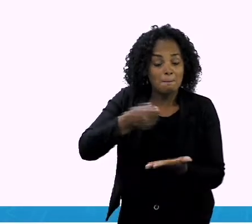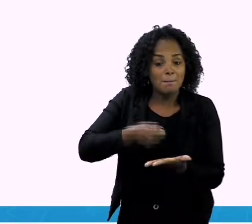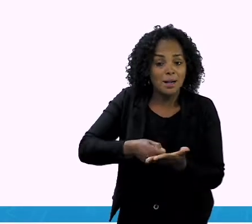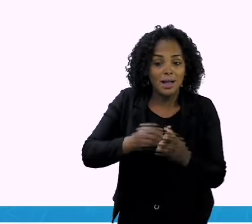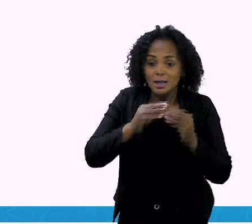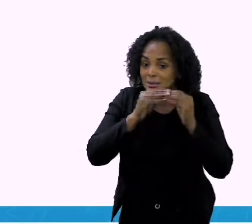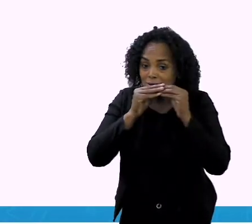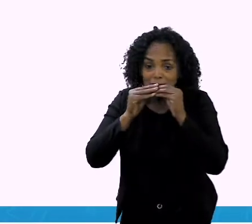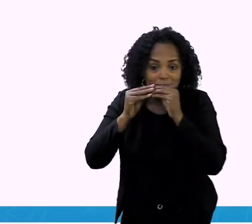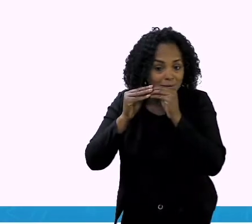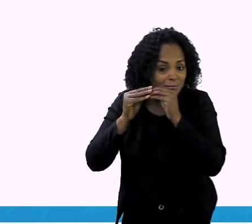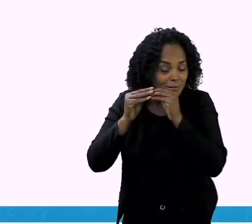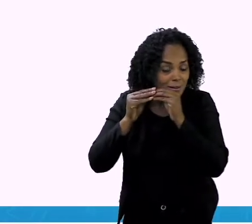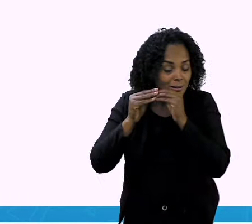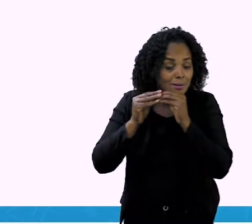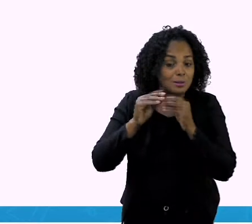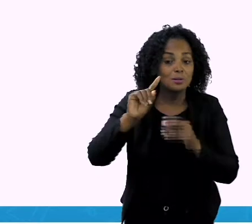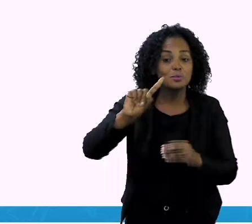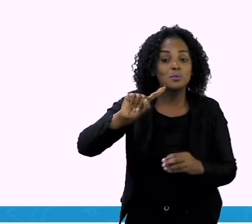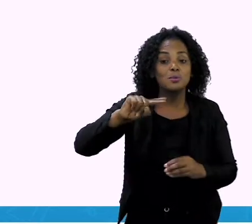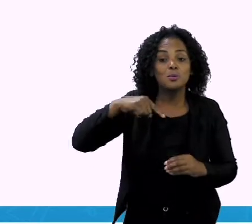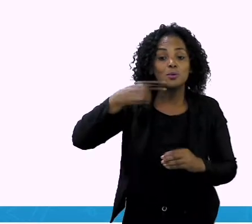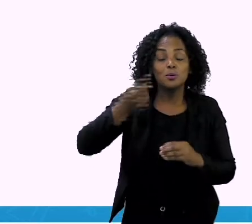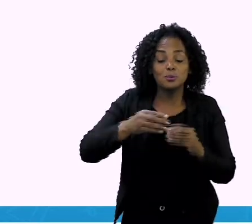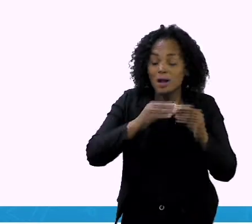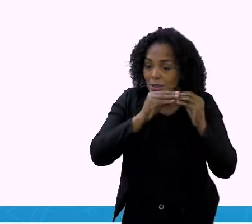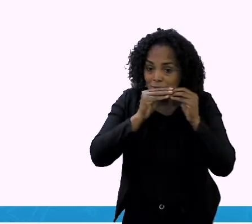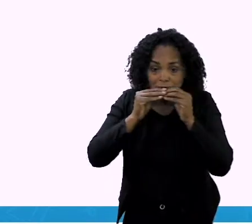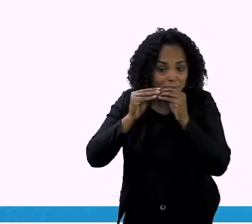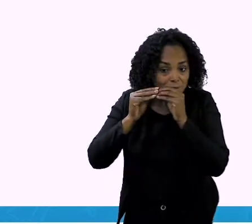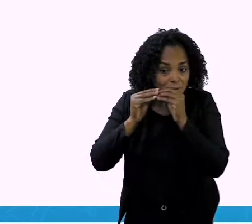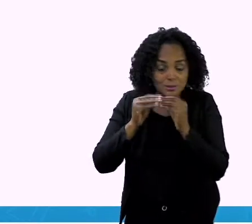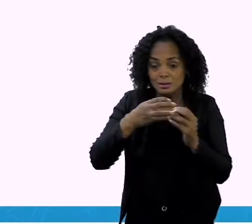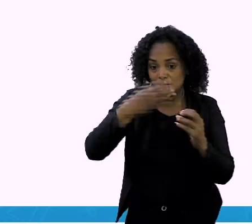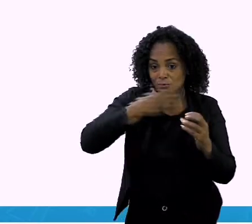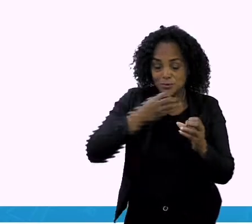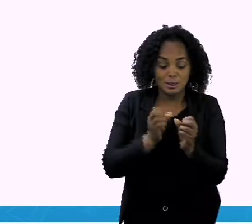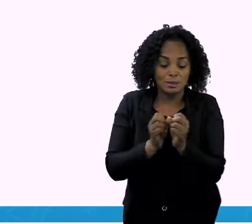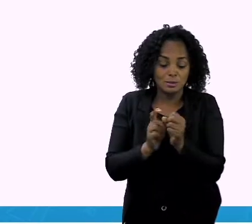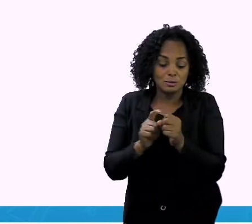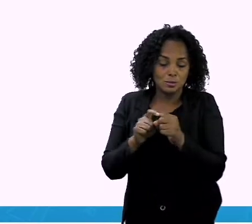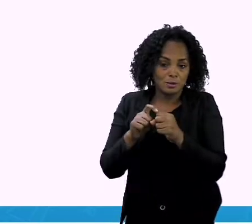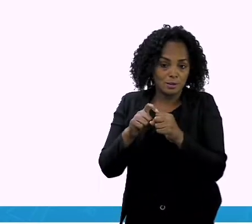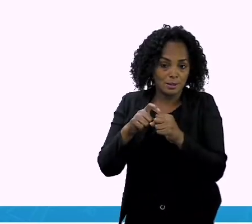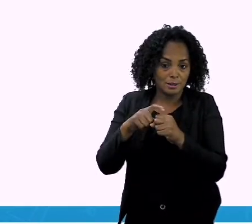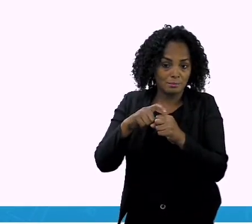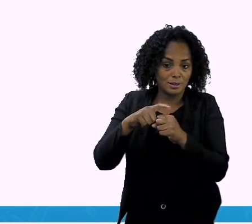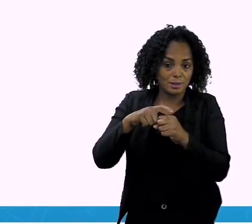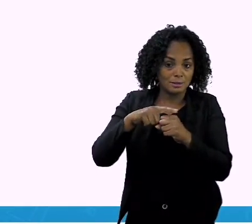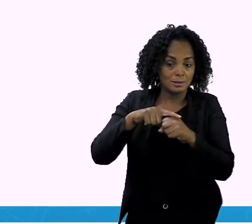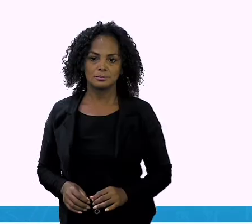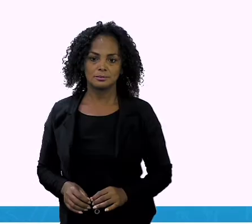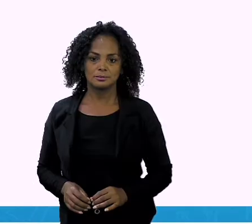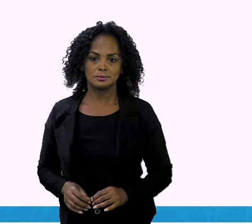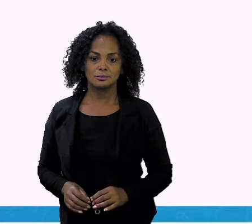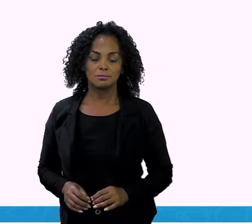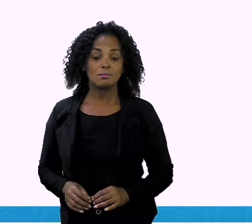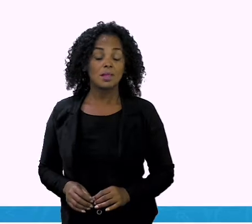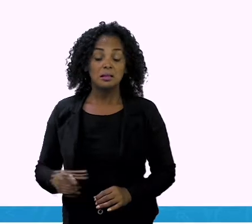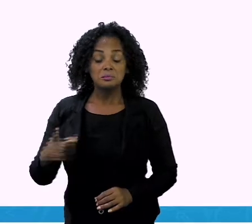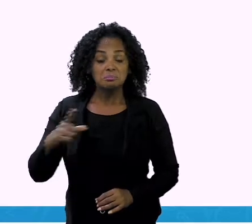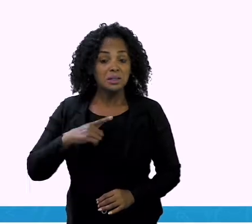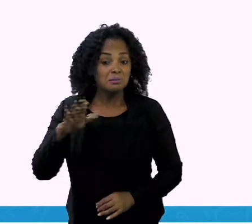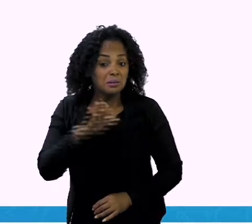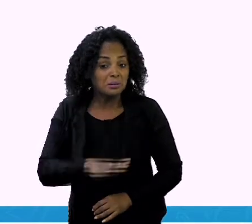sanduíche de mortadela com um sanduíche de goiabada que ele tinha levado. Teve